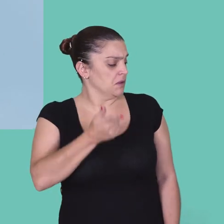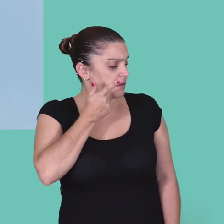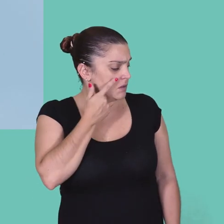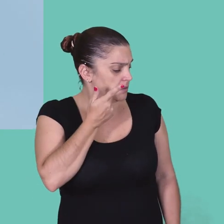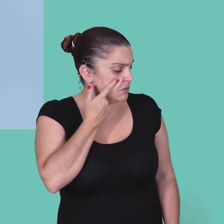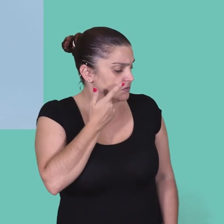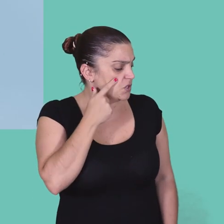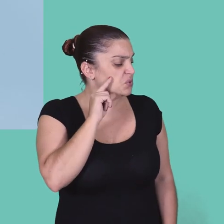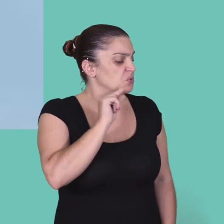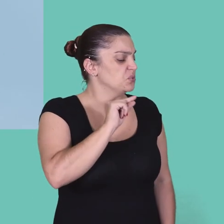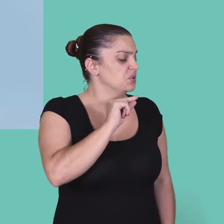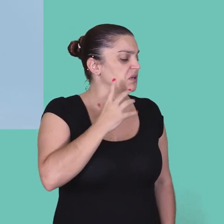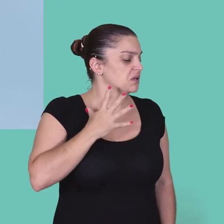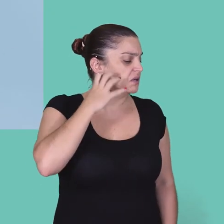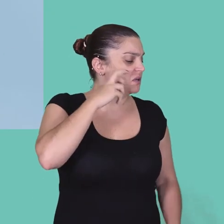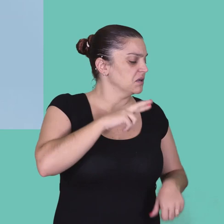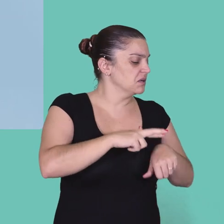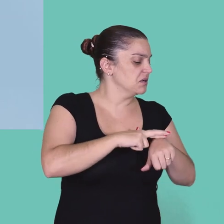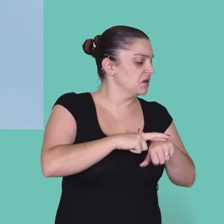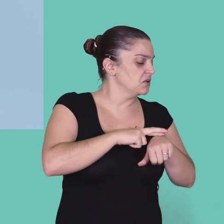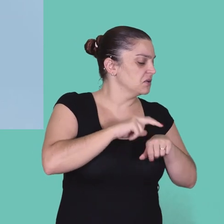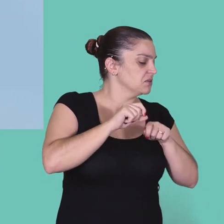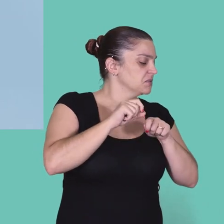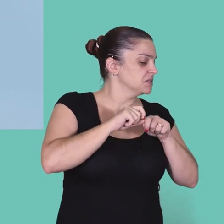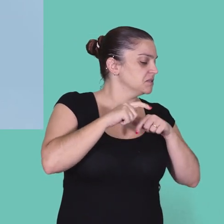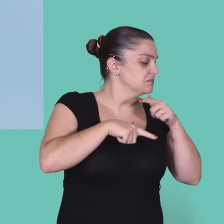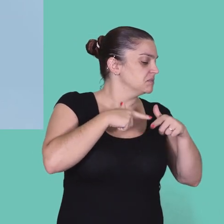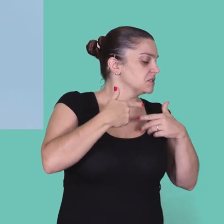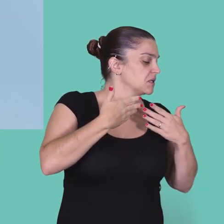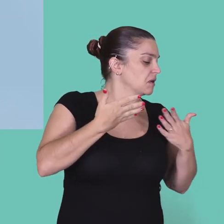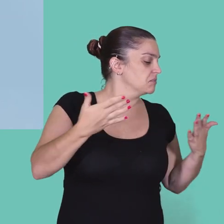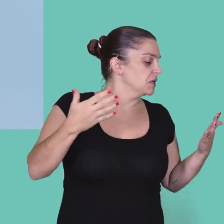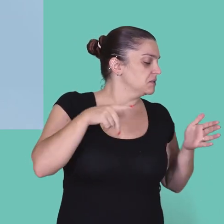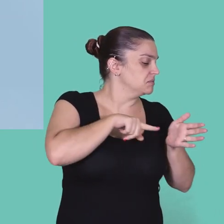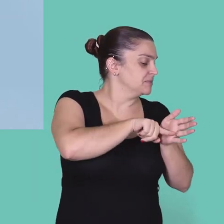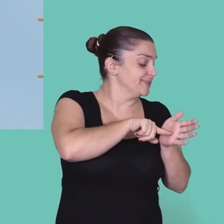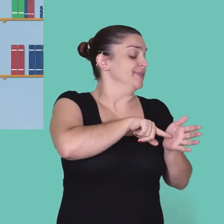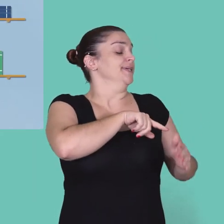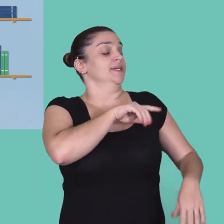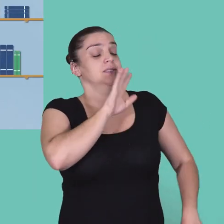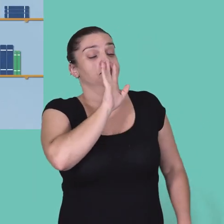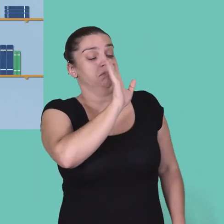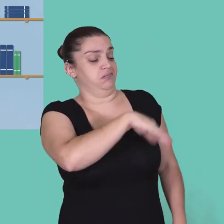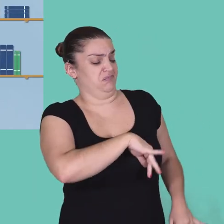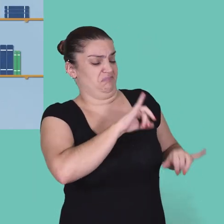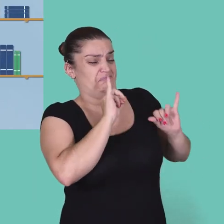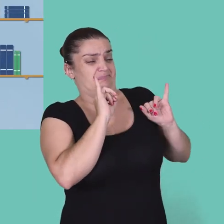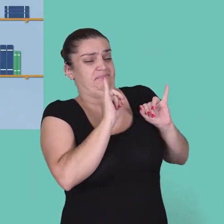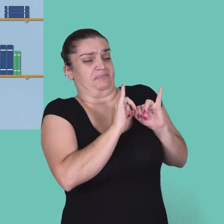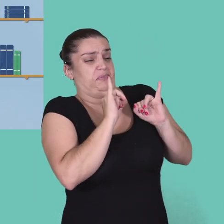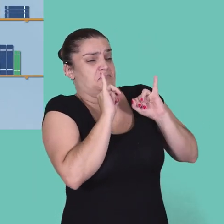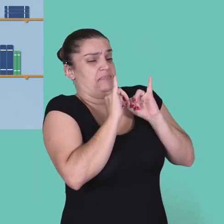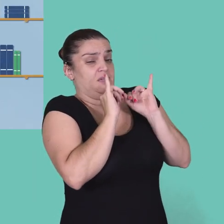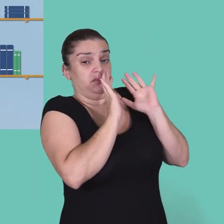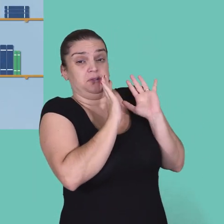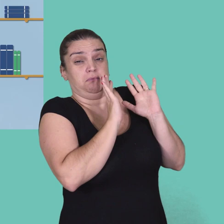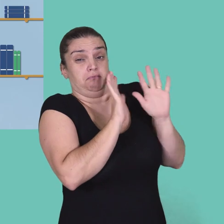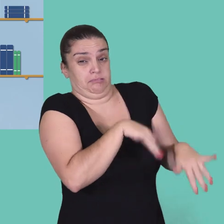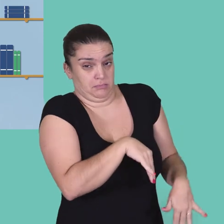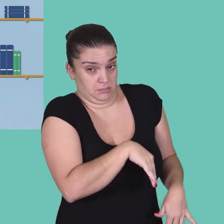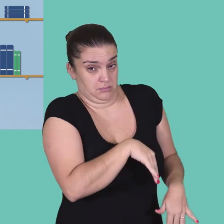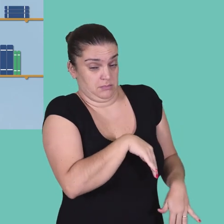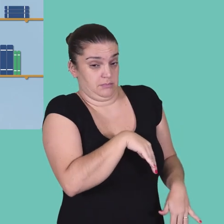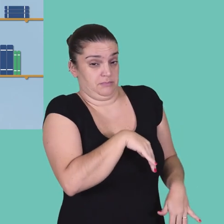Deixa-me ver o que essa Carlota anda fazendo em trabalhos de pesquisa. Tudo bobagem, tudo